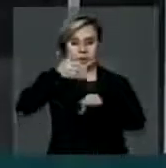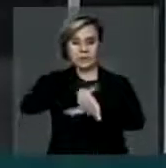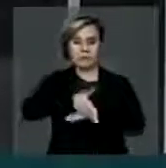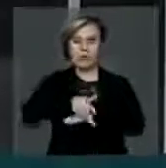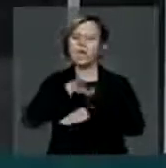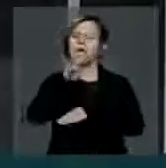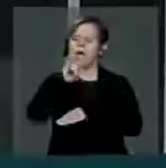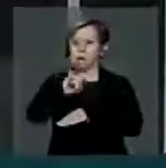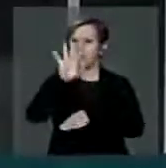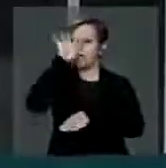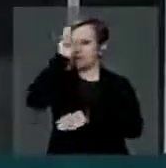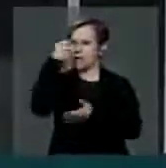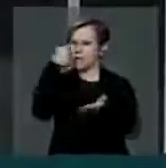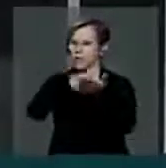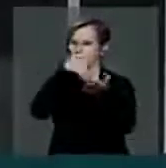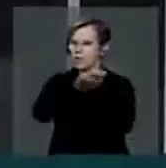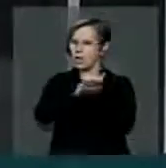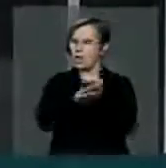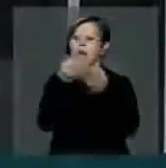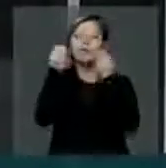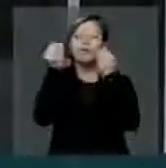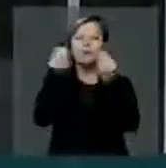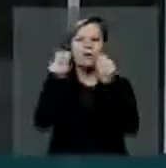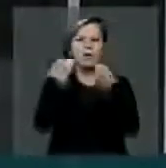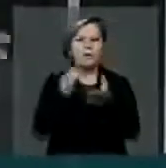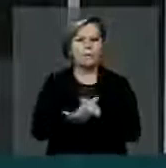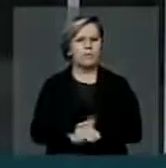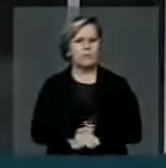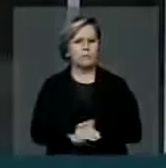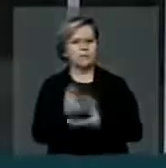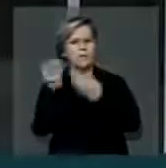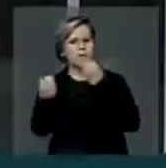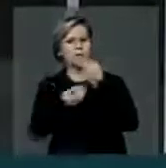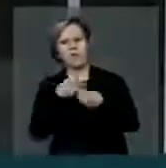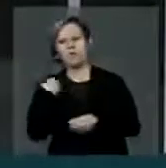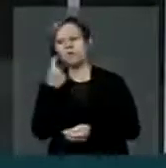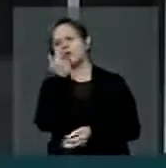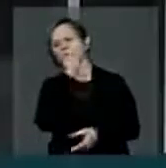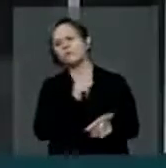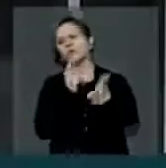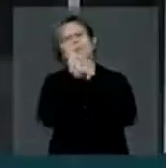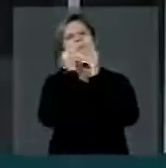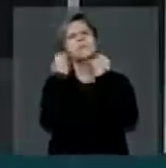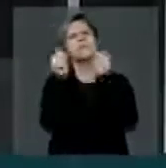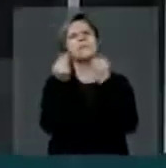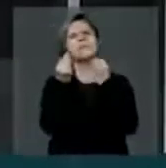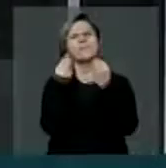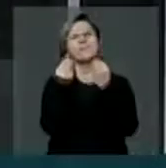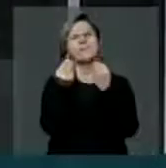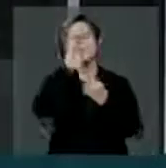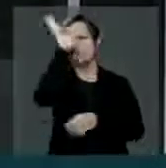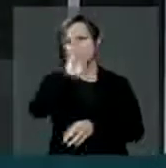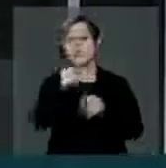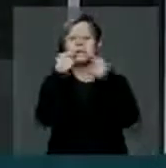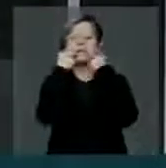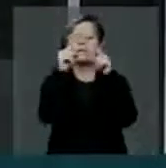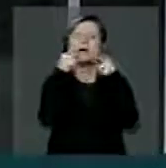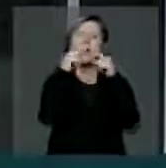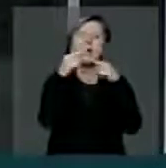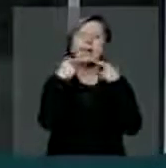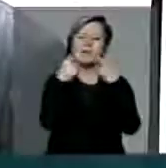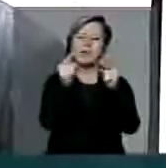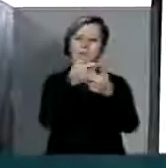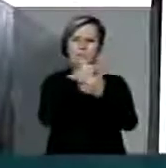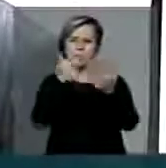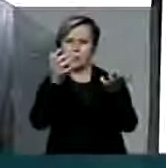ele vai tomar providências. Aonde já chegou? A que ponto nós chegamos? O Brasil reclamando por